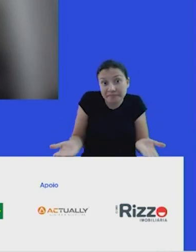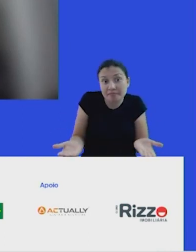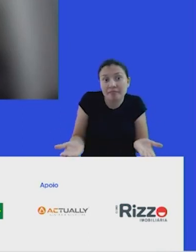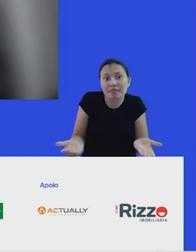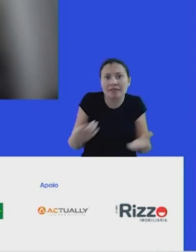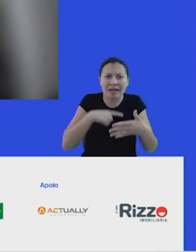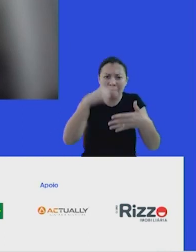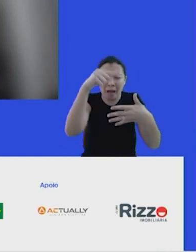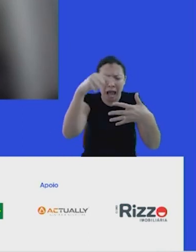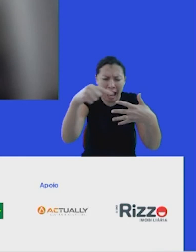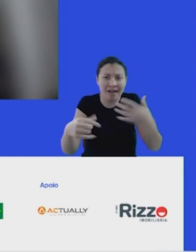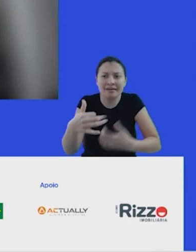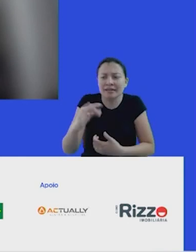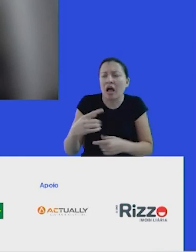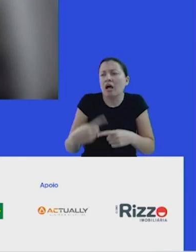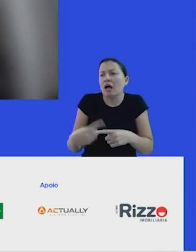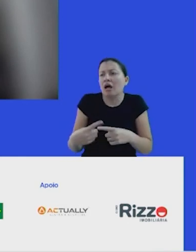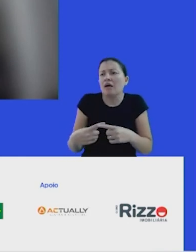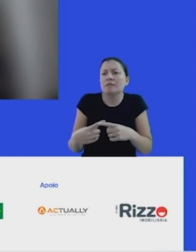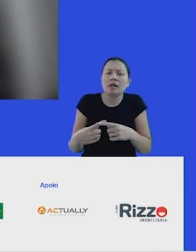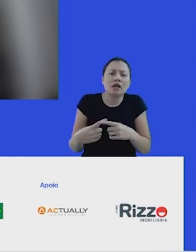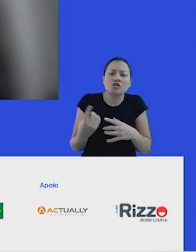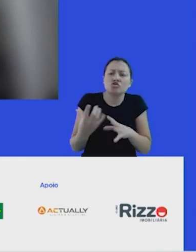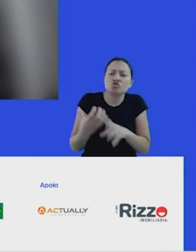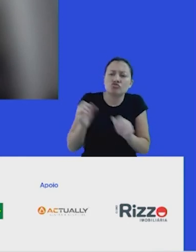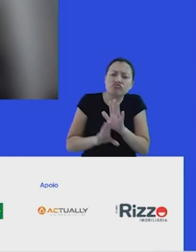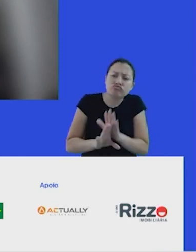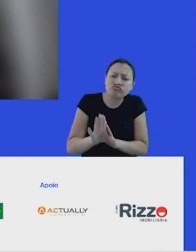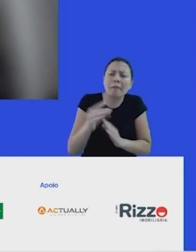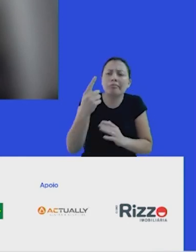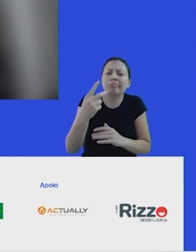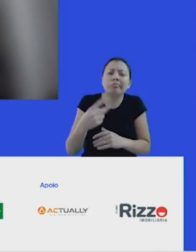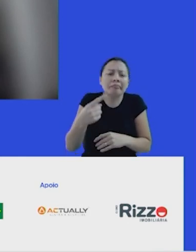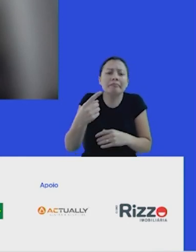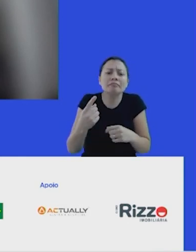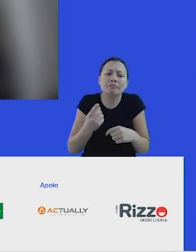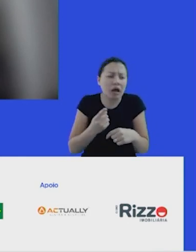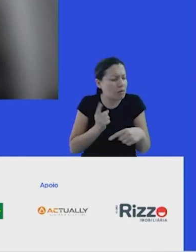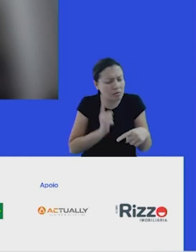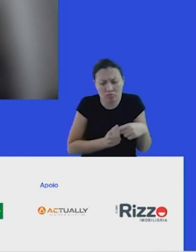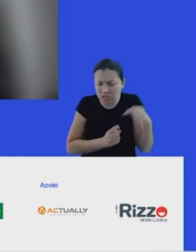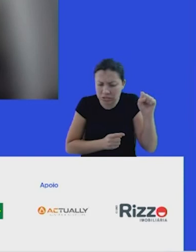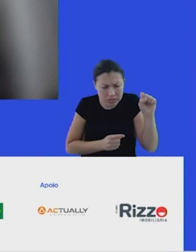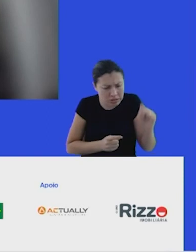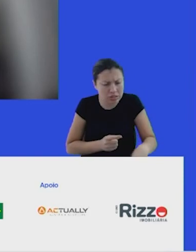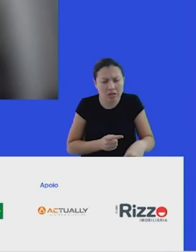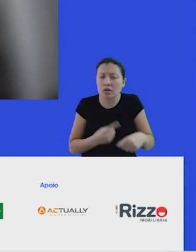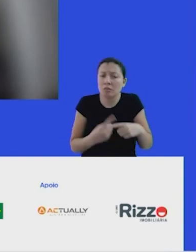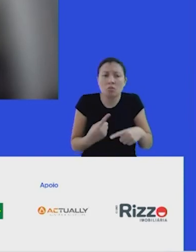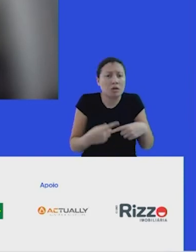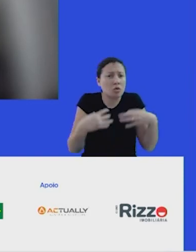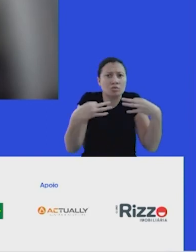motivos, ah, porque a rentabilidade é sobre tanto, tá, tá, eu chego no primeiro principal, é porque sim, porque é o certo,